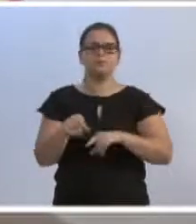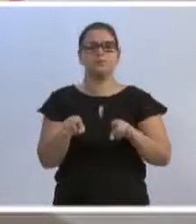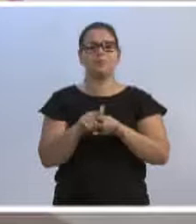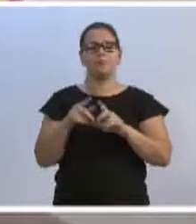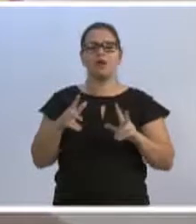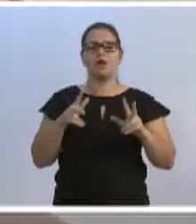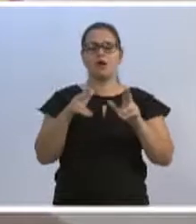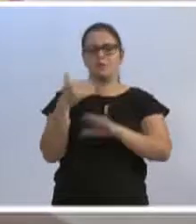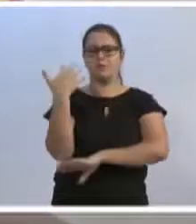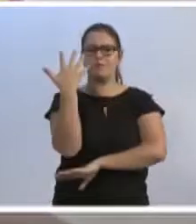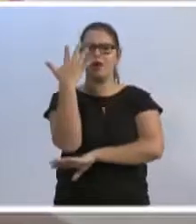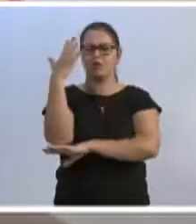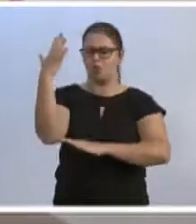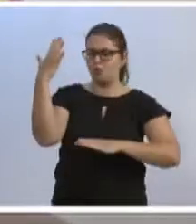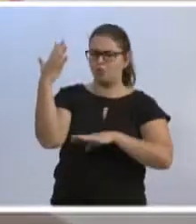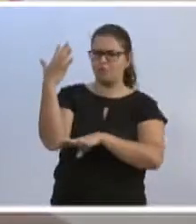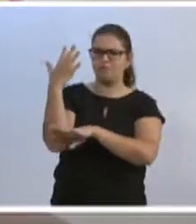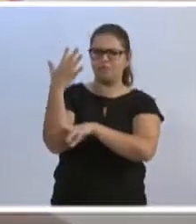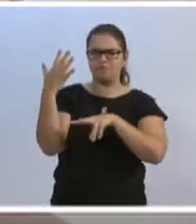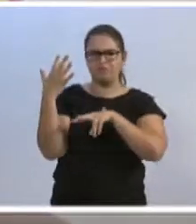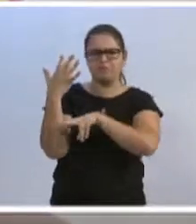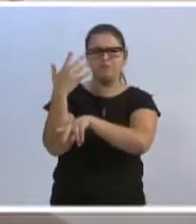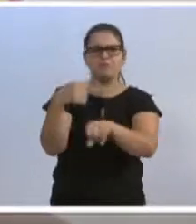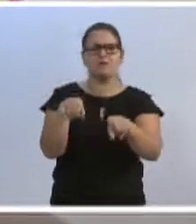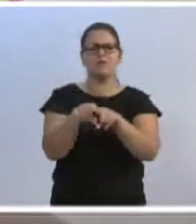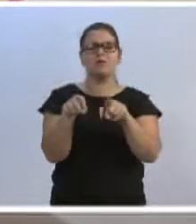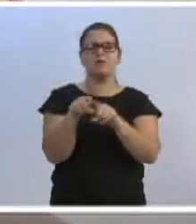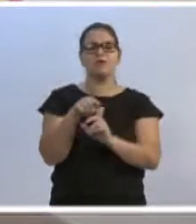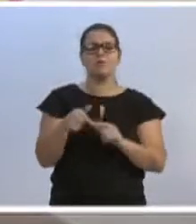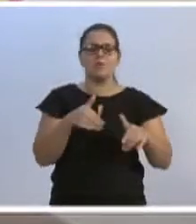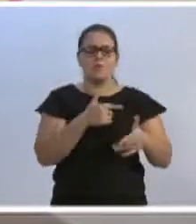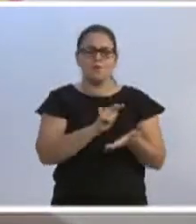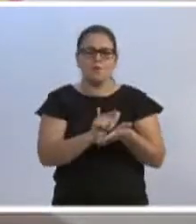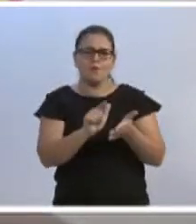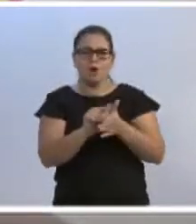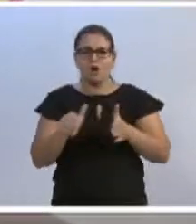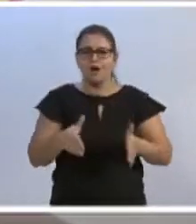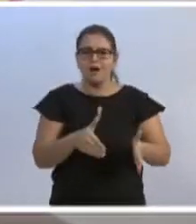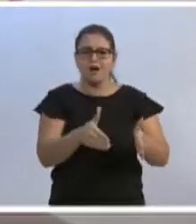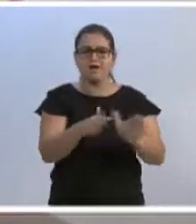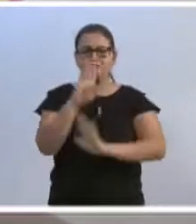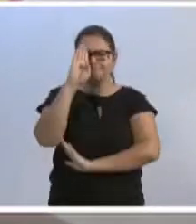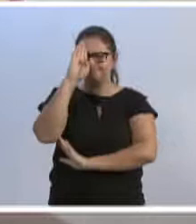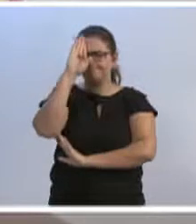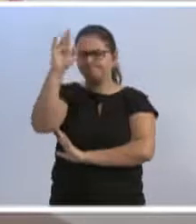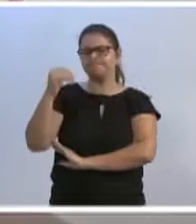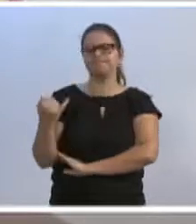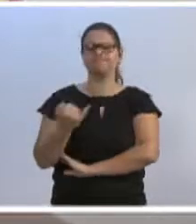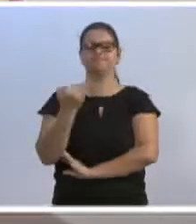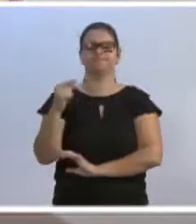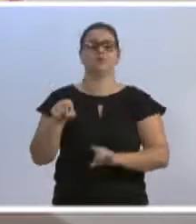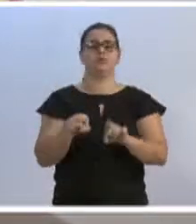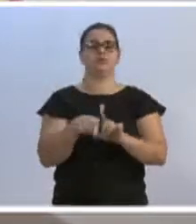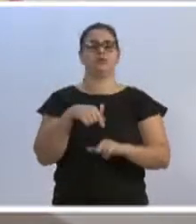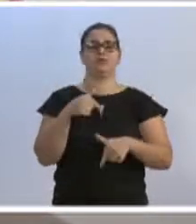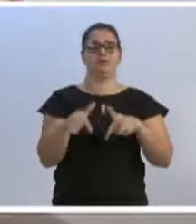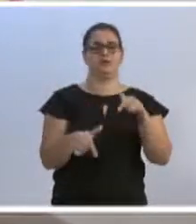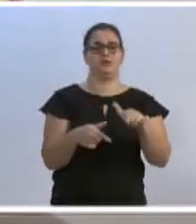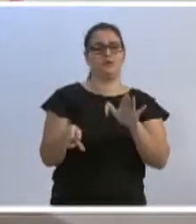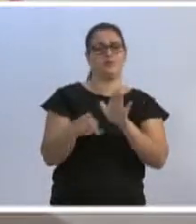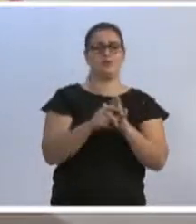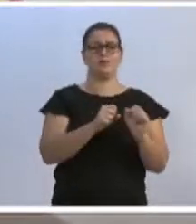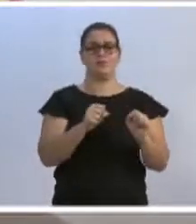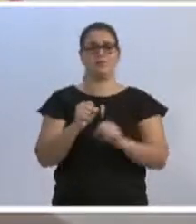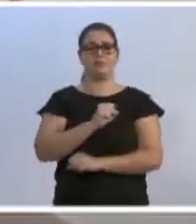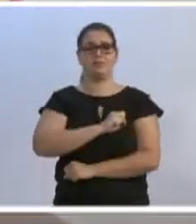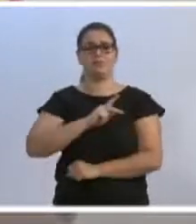corte do mato que vem tomando algumas vias, a limpeza dos ribeirões. É fundamental esse serviço prestado pelo Poder